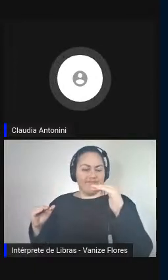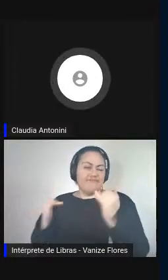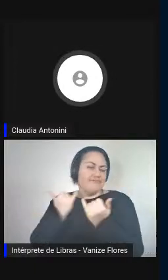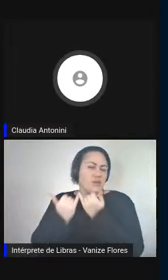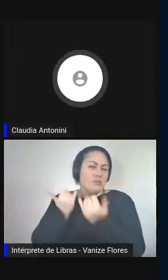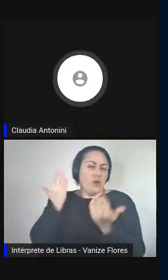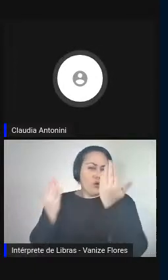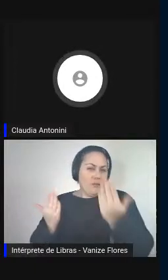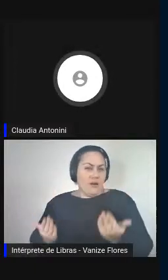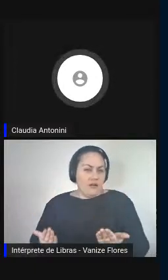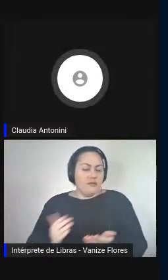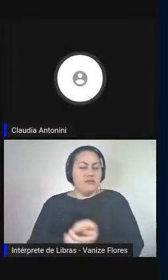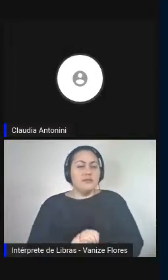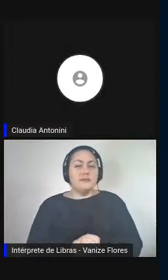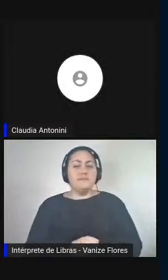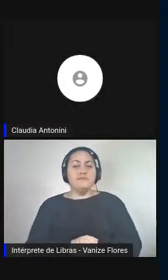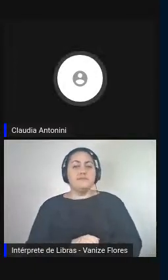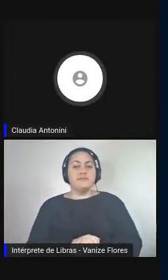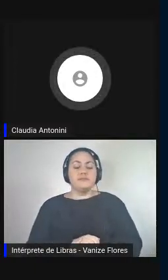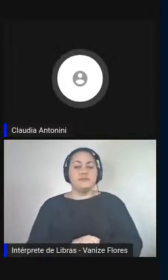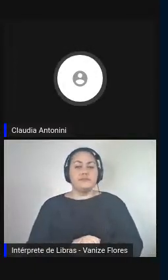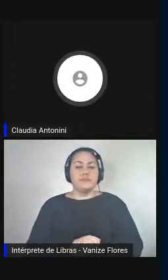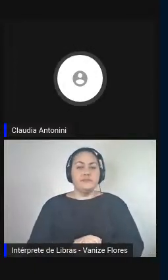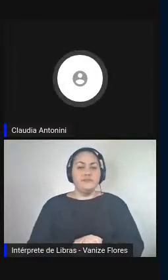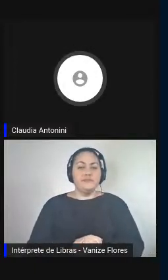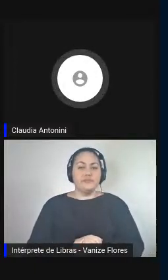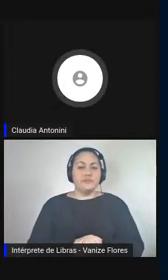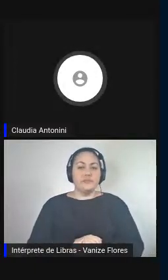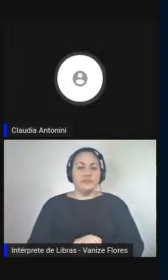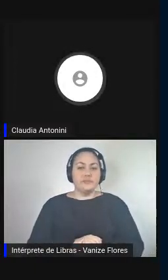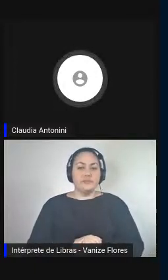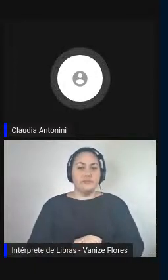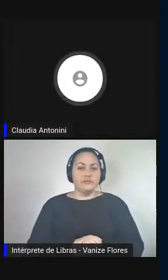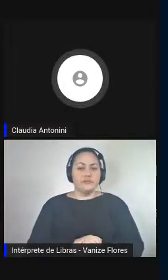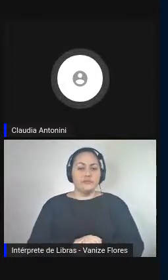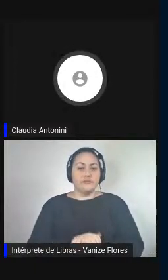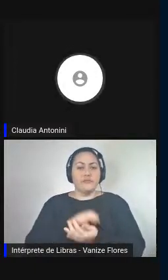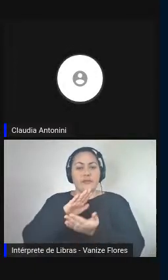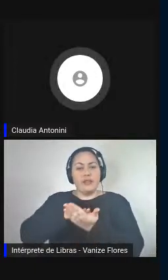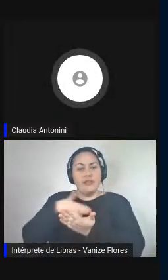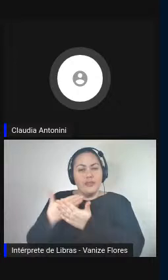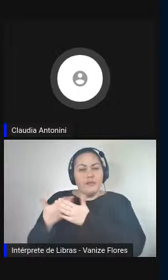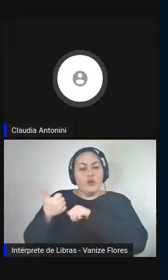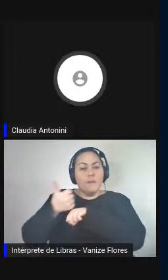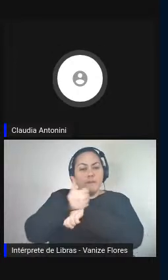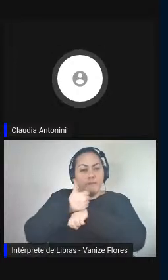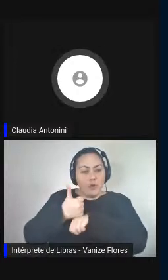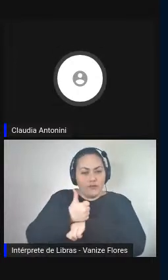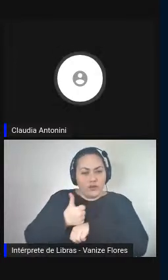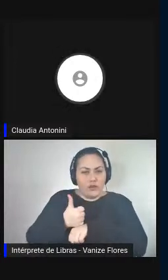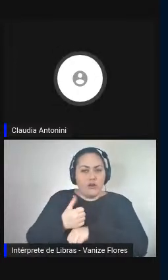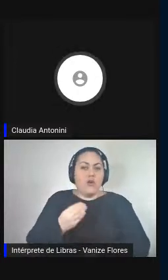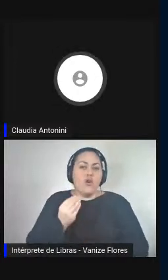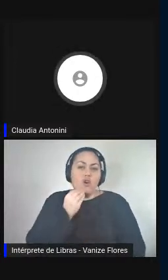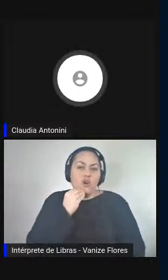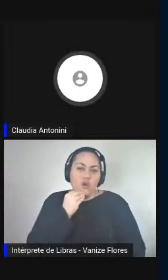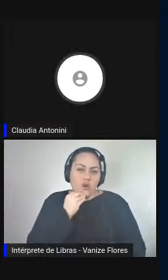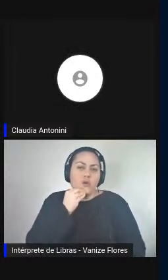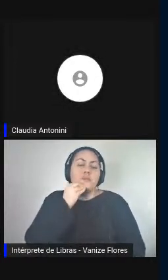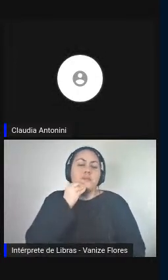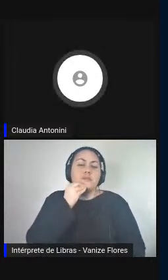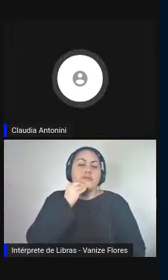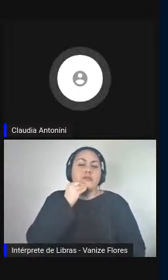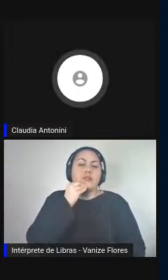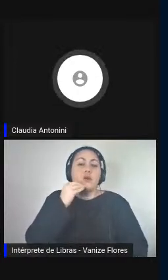os intérpretes profissionais, é óbvio que a margem de melhoria diminui porque o intérprete profissional